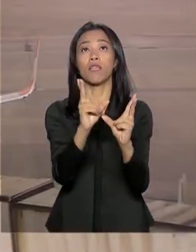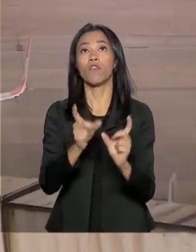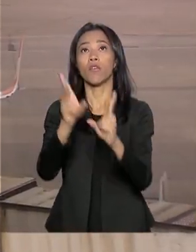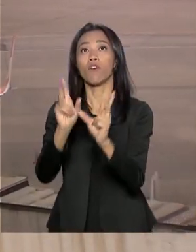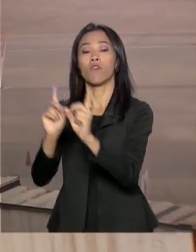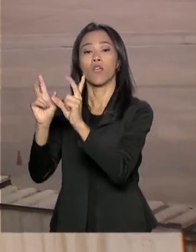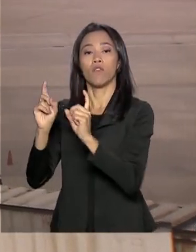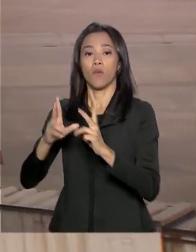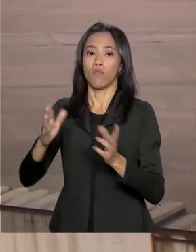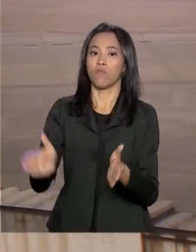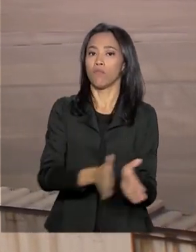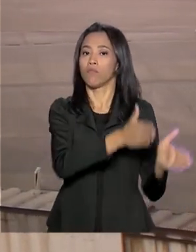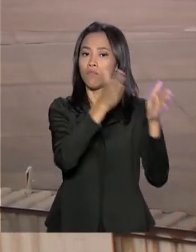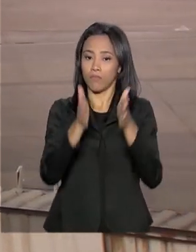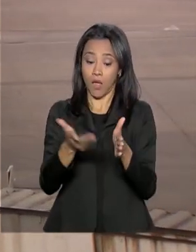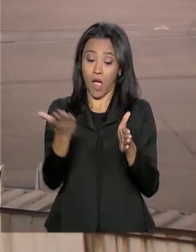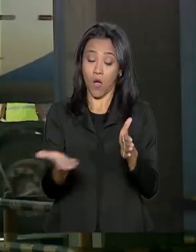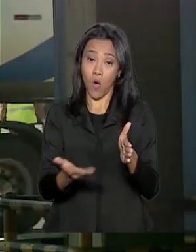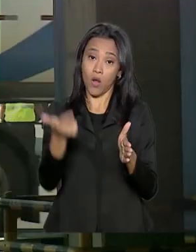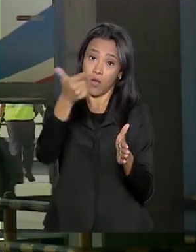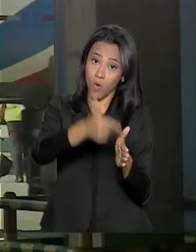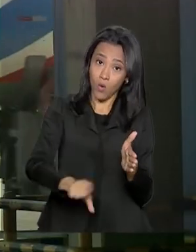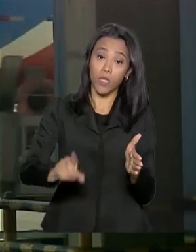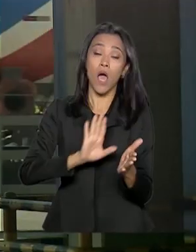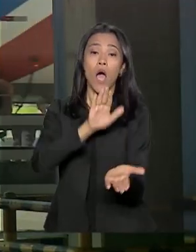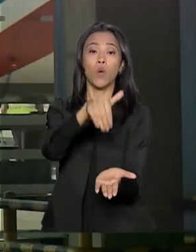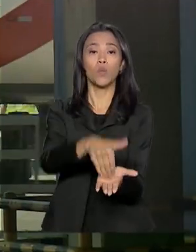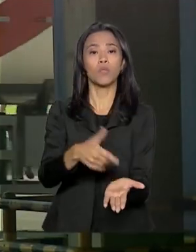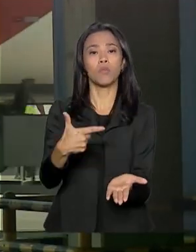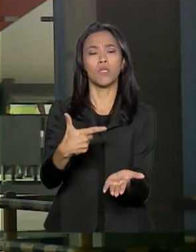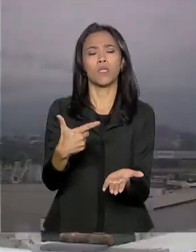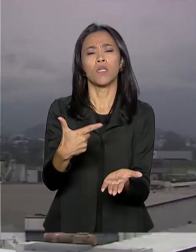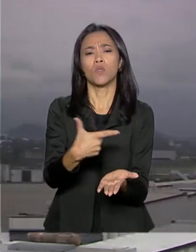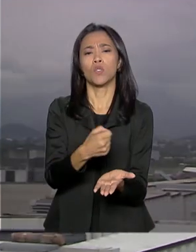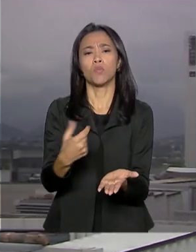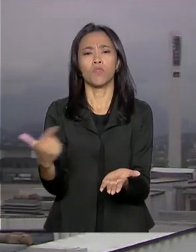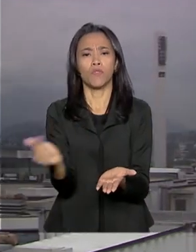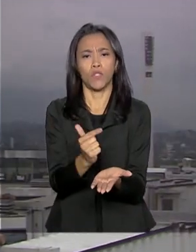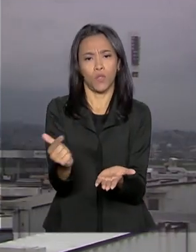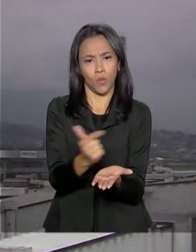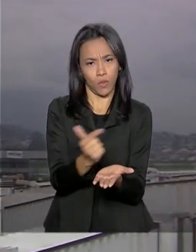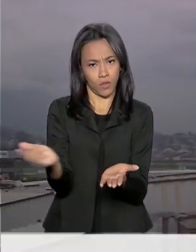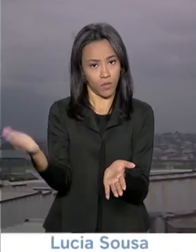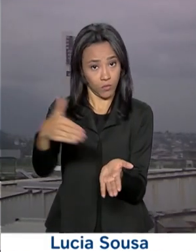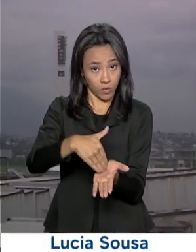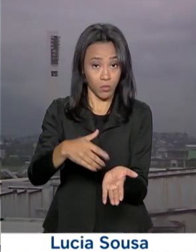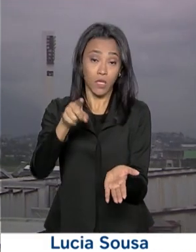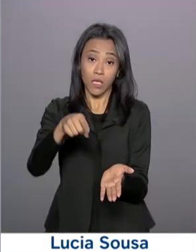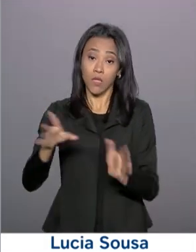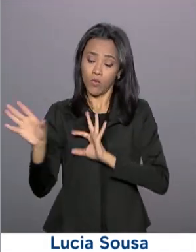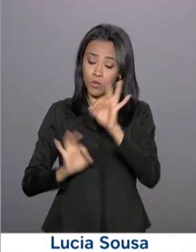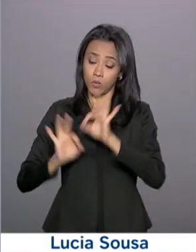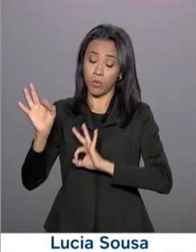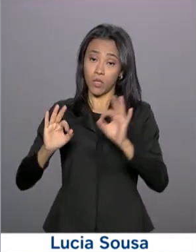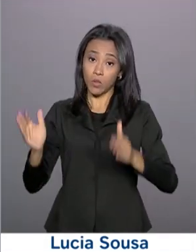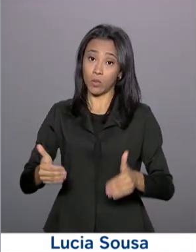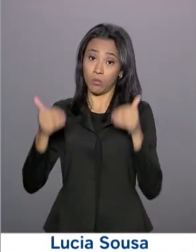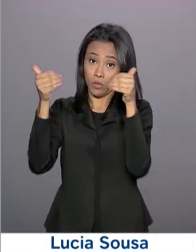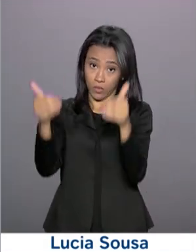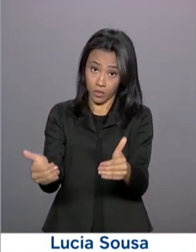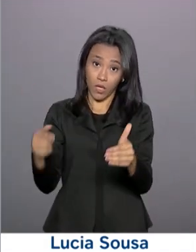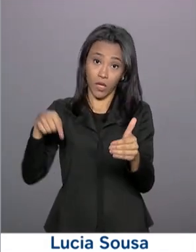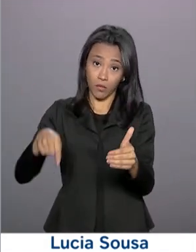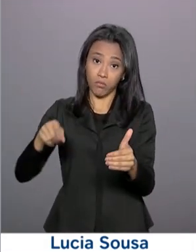haja mais duas rodadas, a última no início de 2022. Além disso, nos planos do Ministério está a